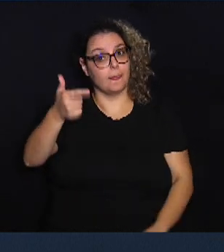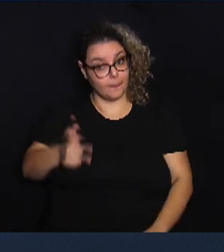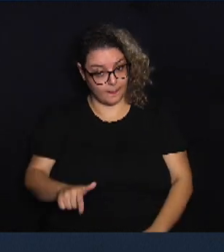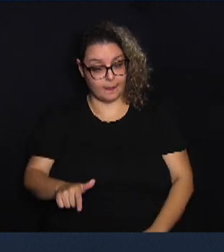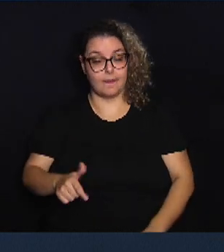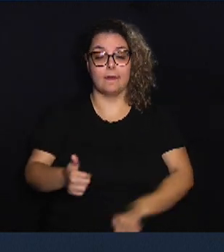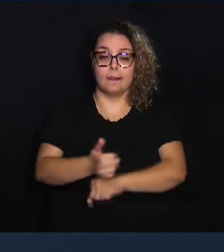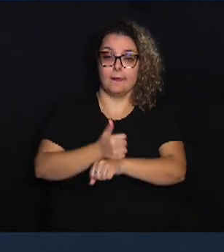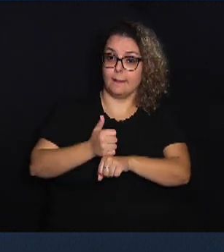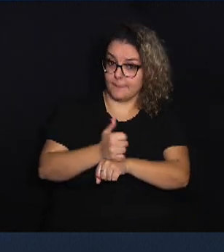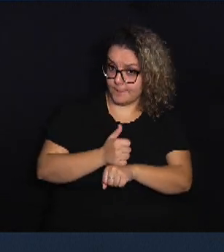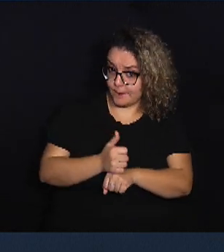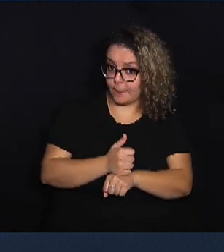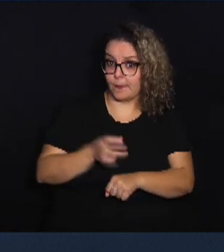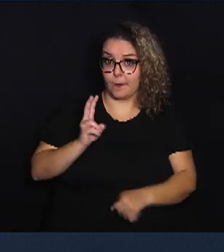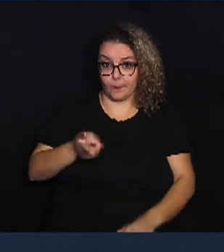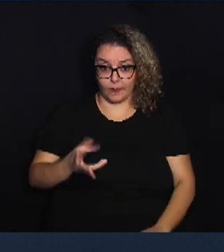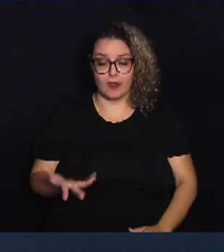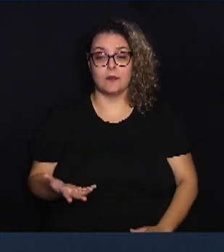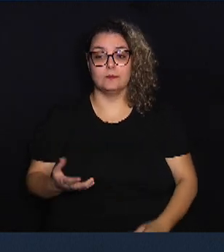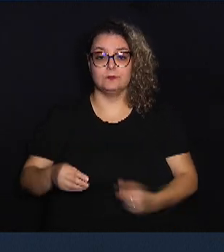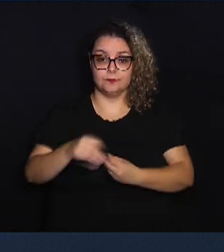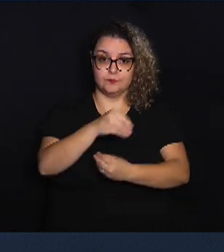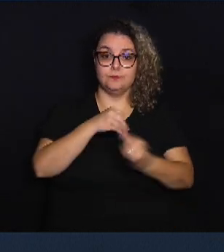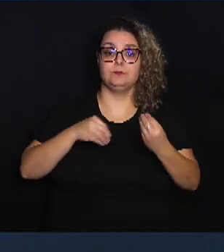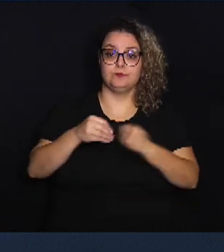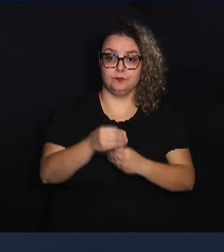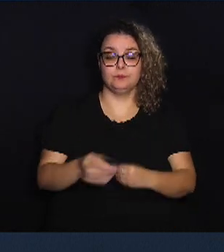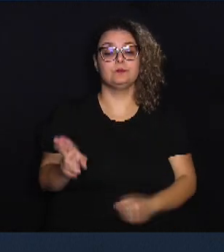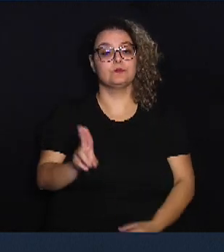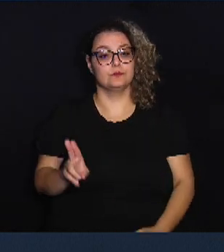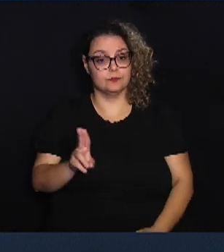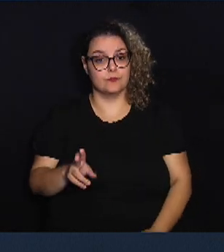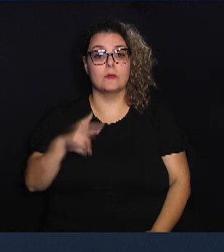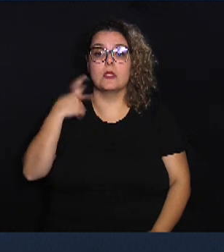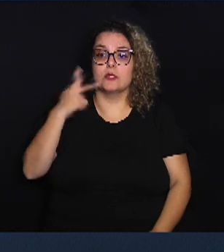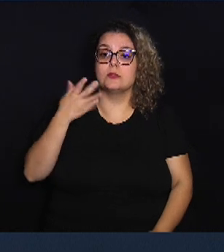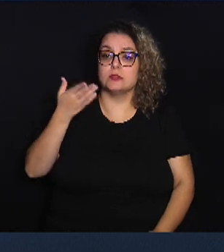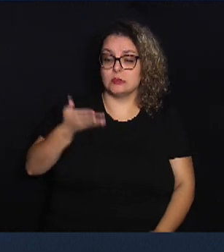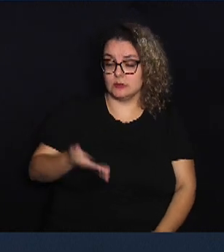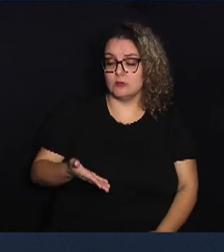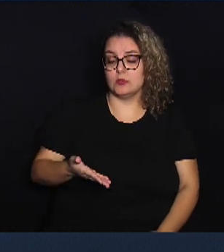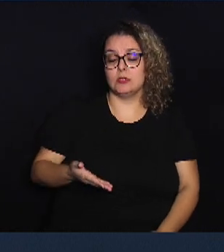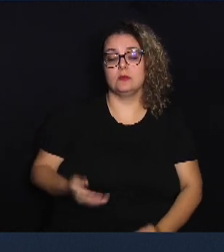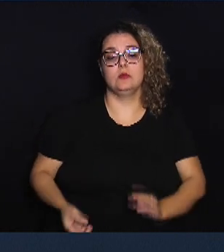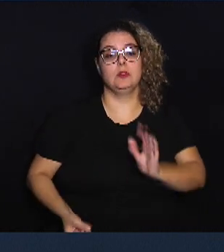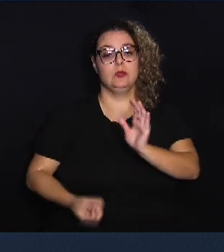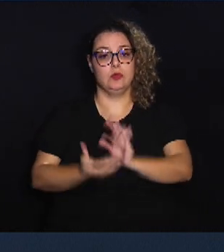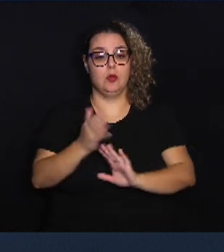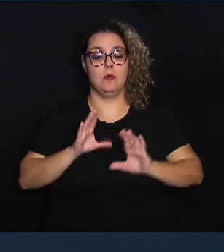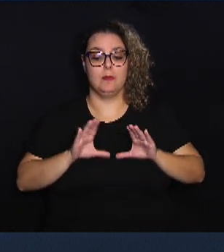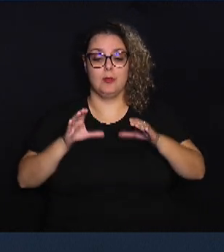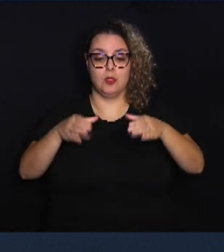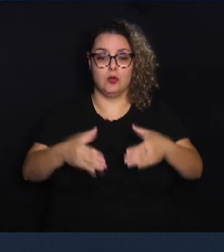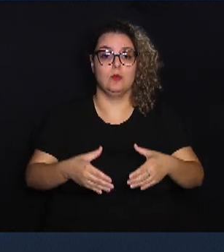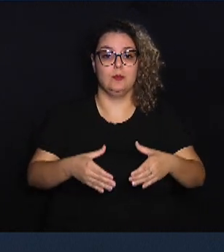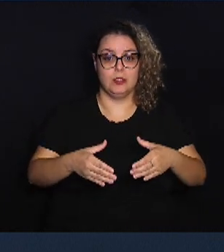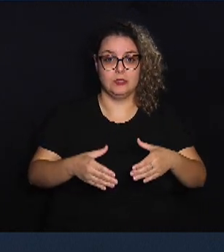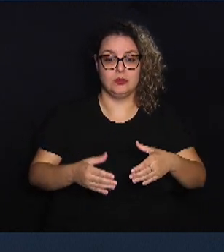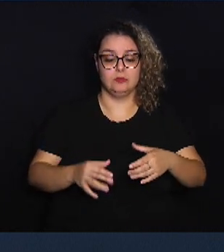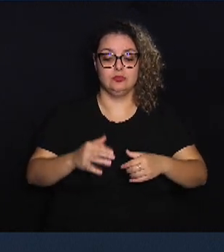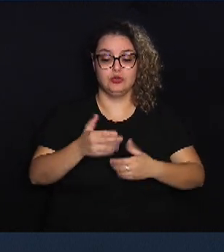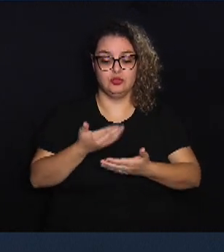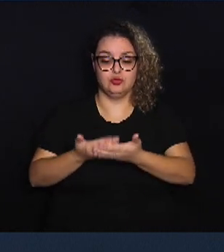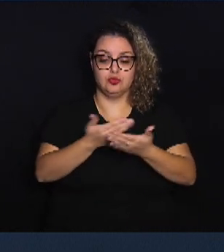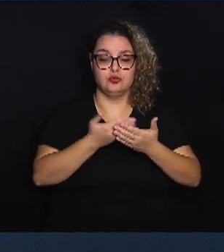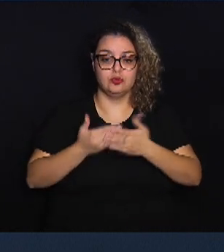profissionais de saúde envolvidos na implantação dessa política, instituir um comitê de doenças raras e, por